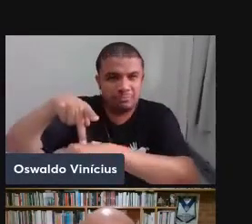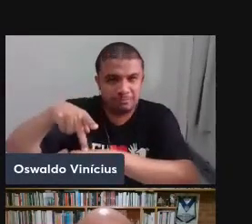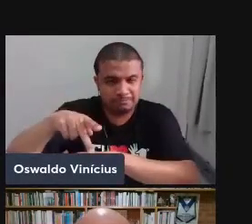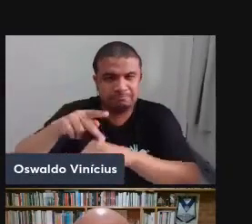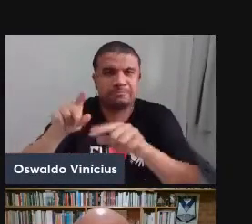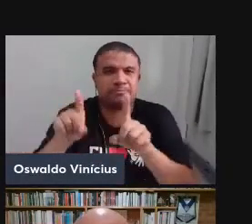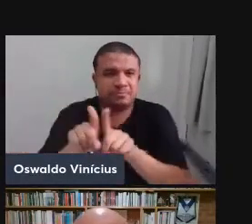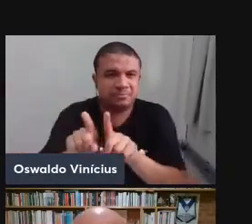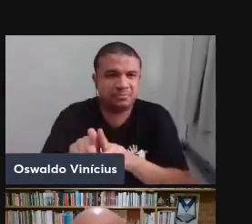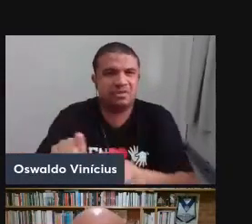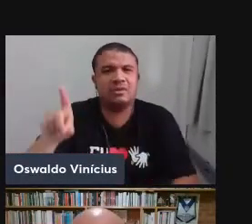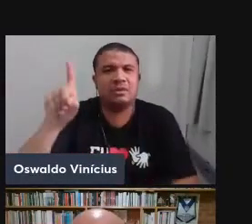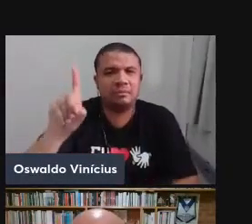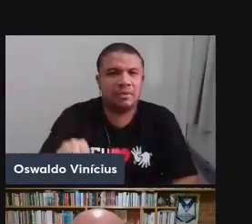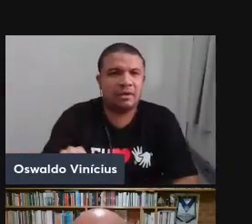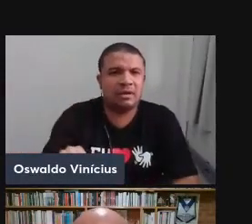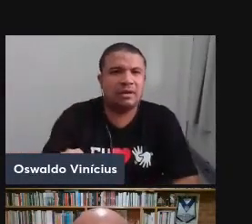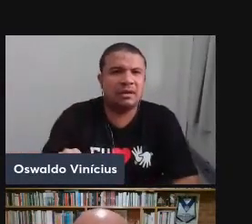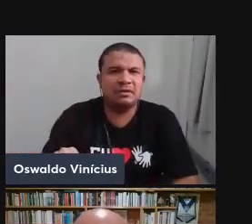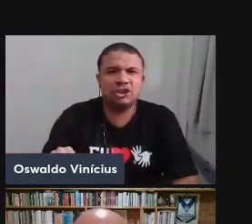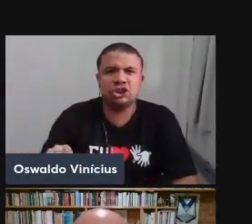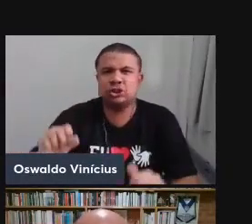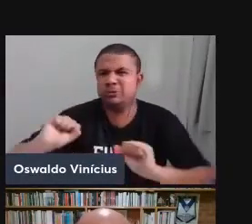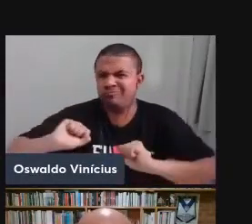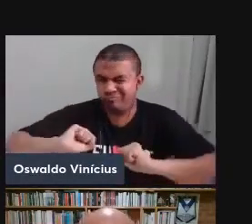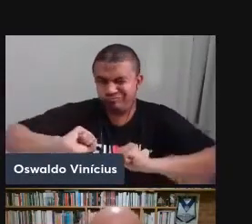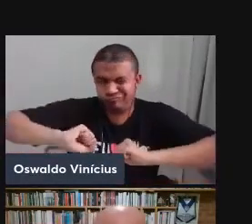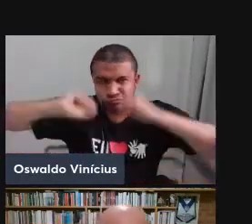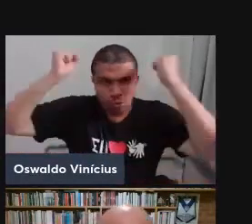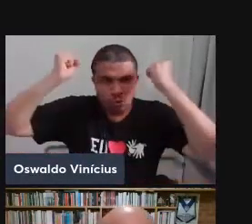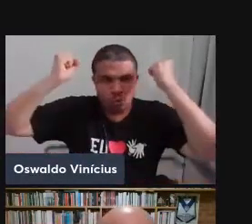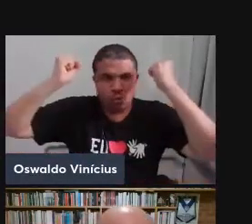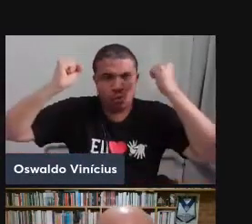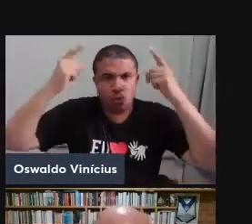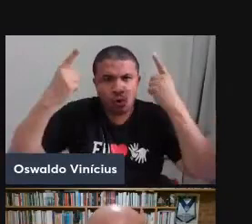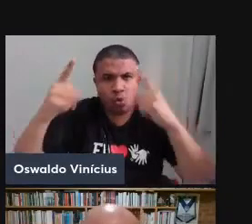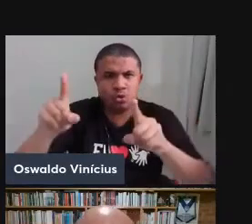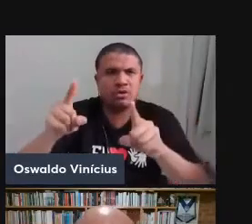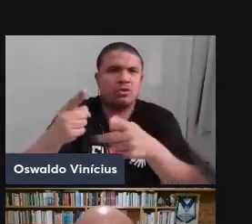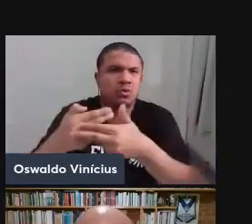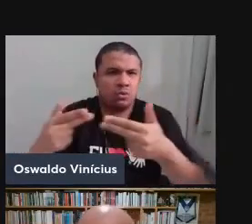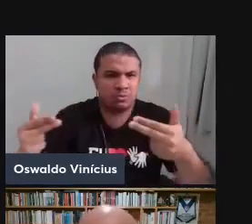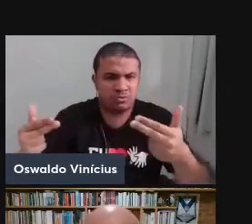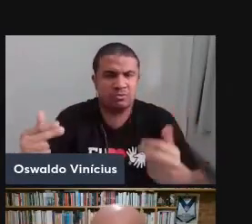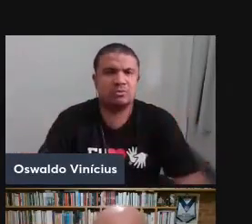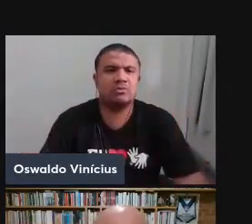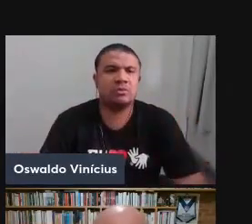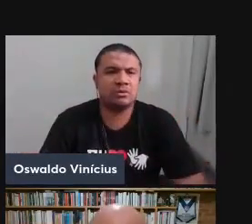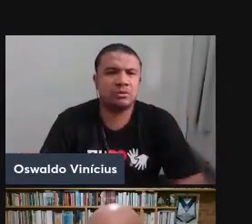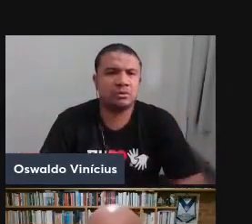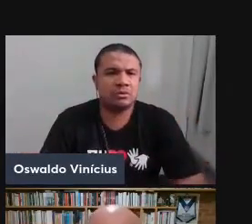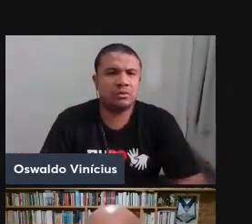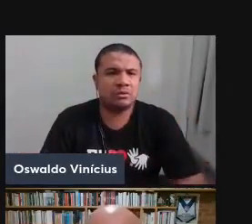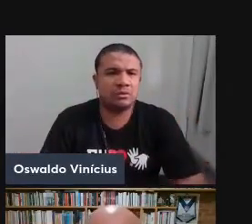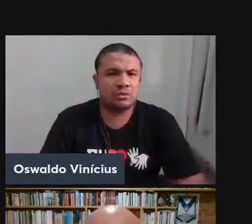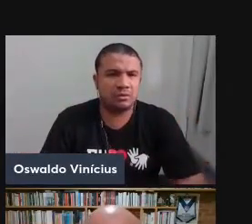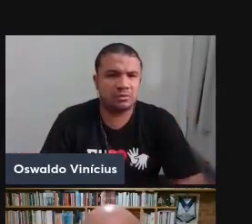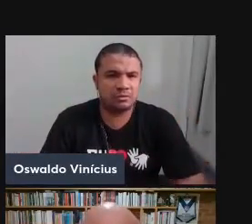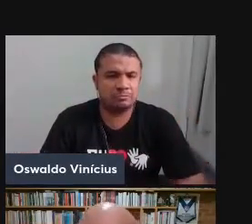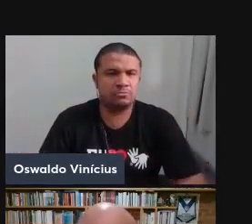sentido é o sentido de se rebelar, se insurgir contra alguma coisa. Nesse caso, se rebelar, se